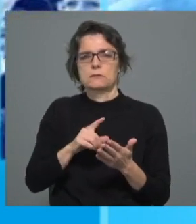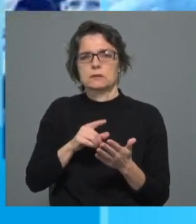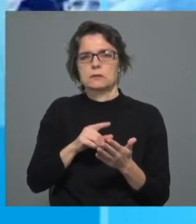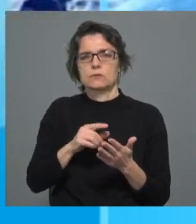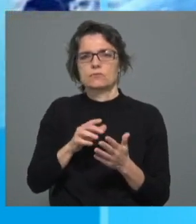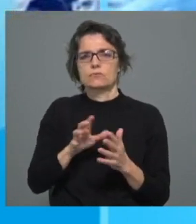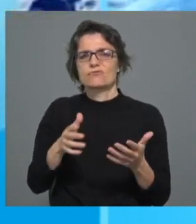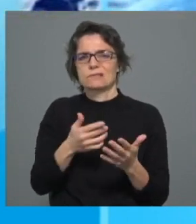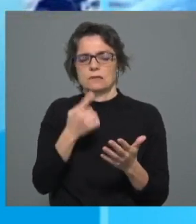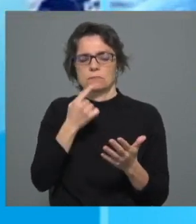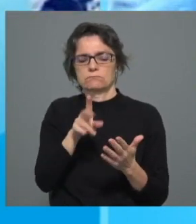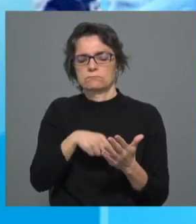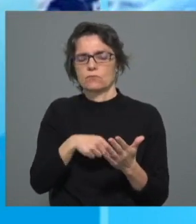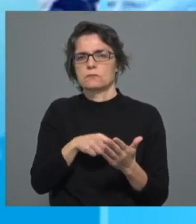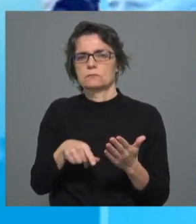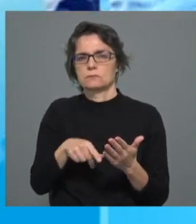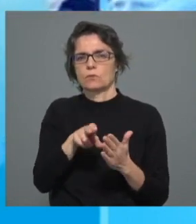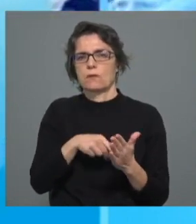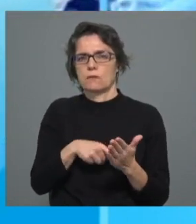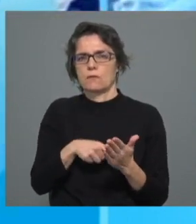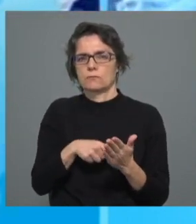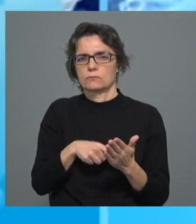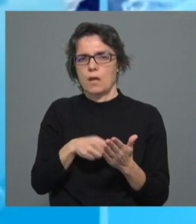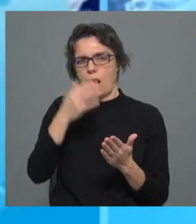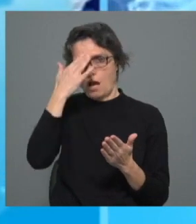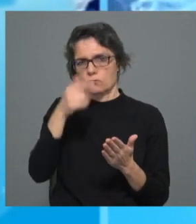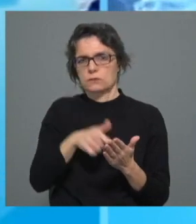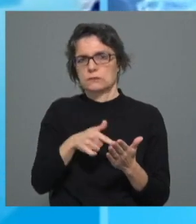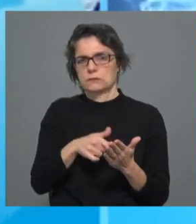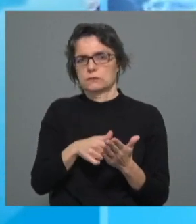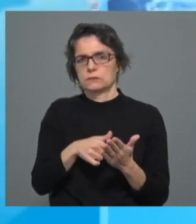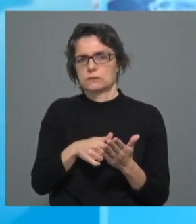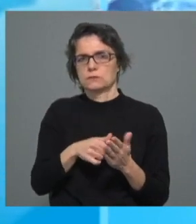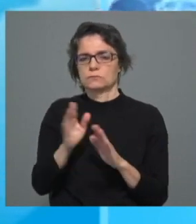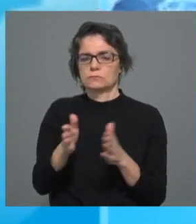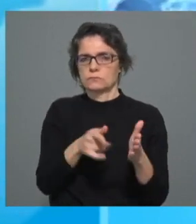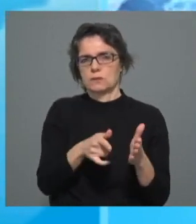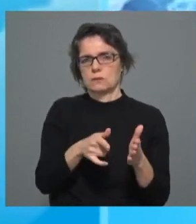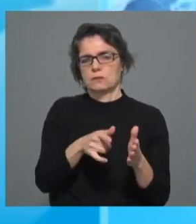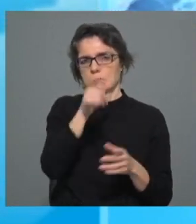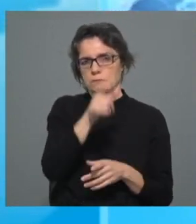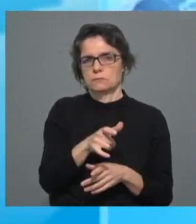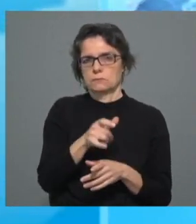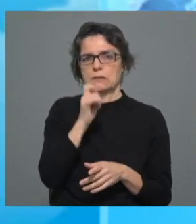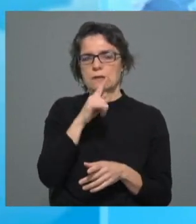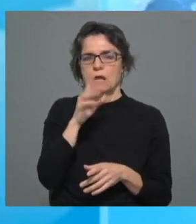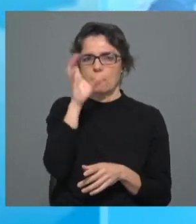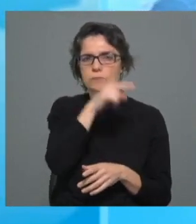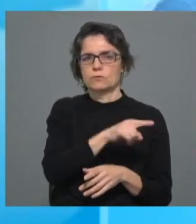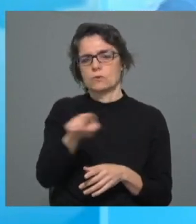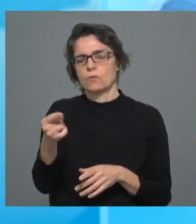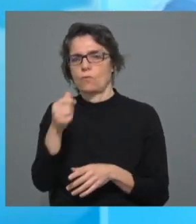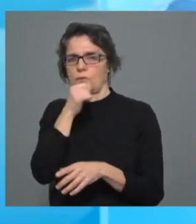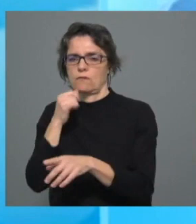que, do relatório, há dois objetos essenciais, os abusadores e as vítimas. E,